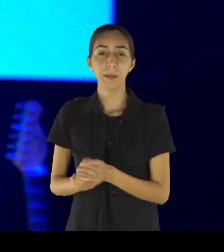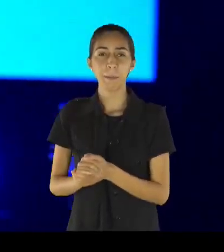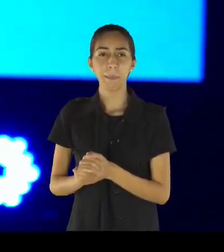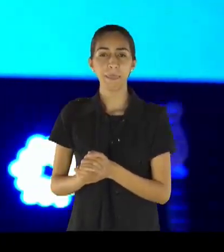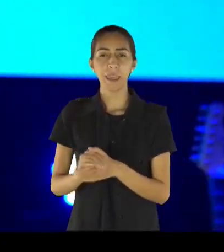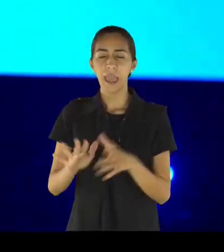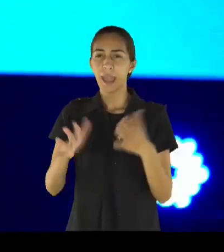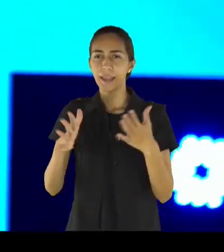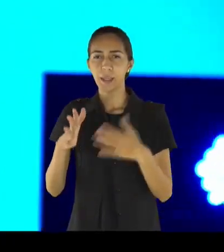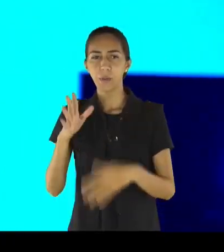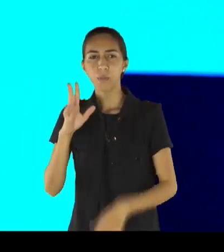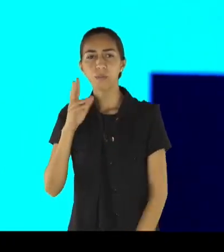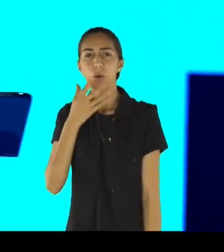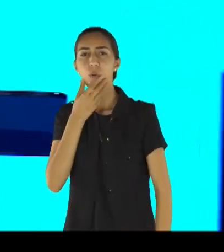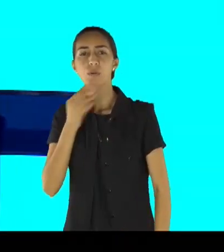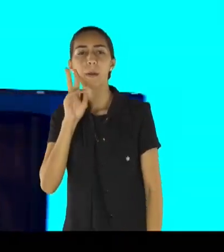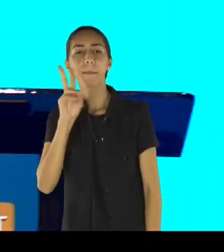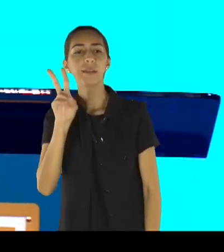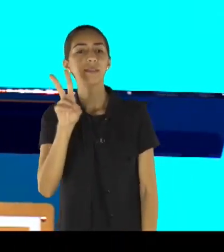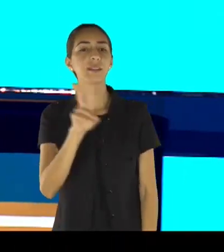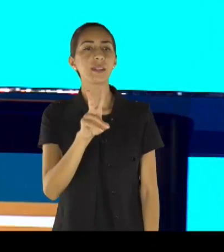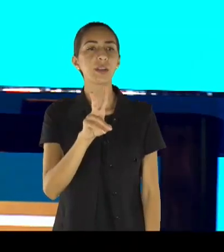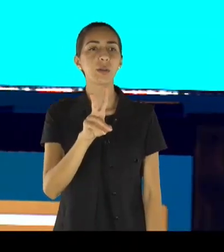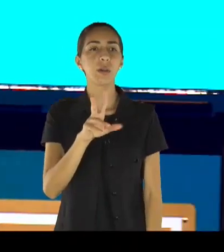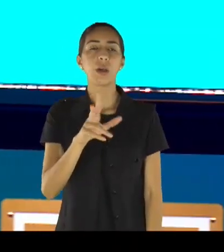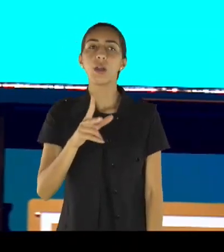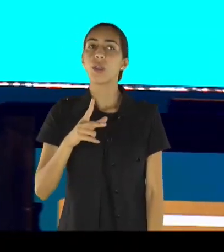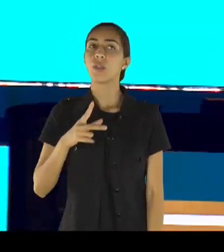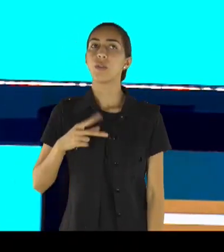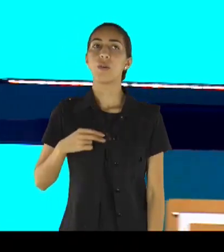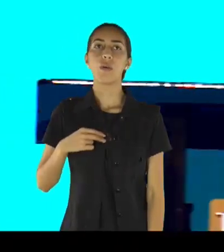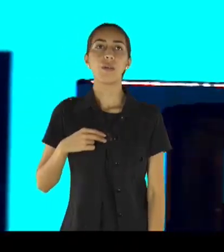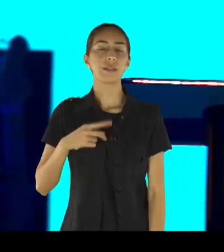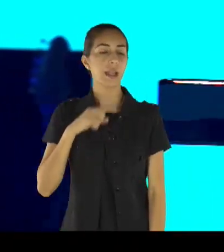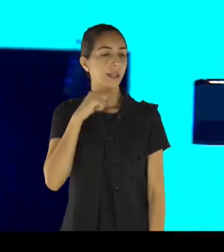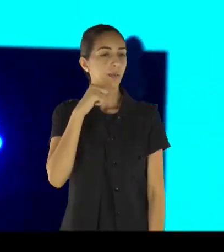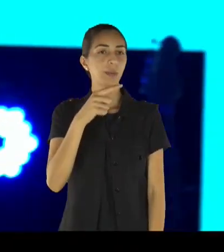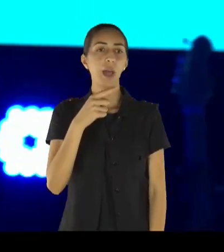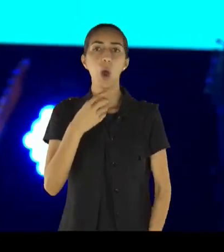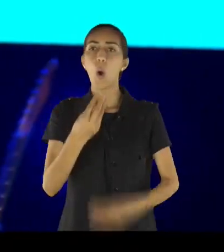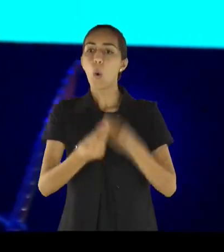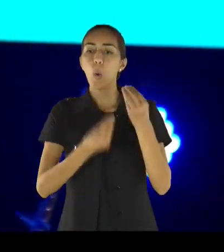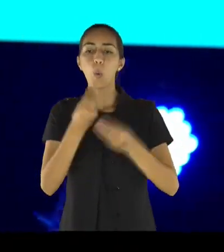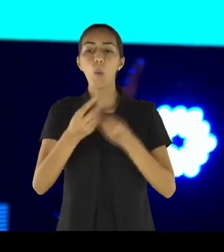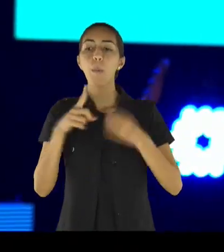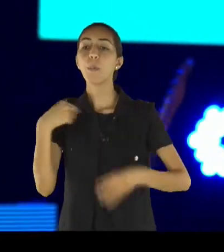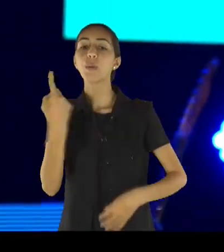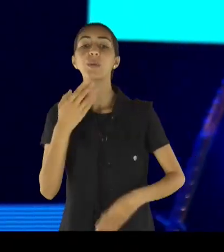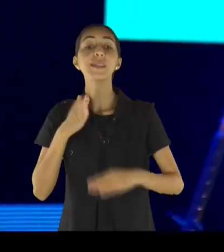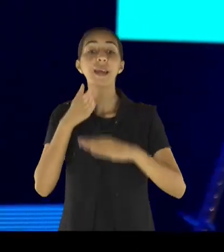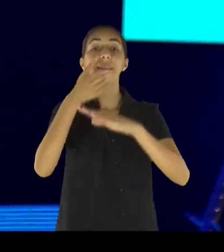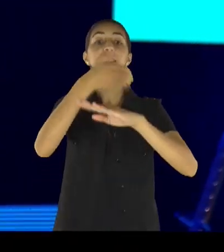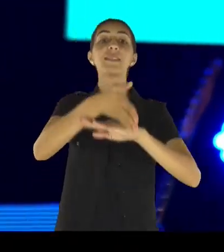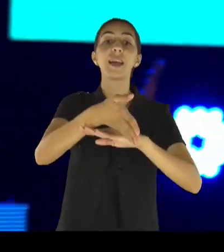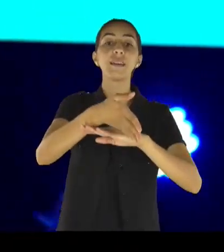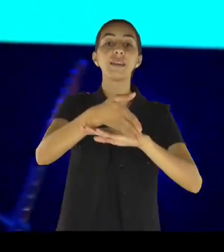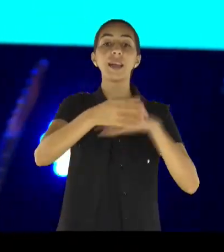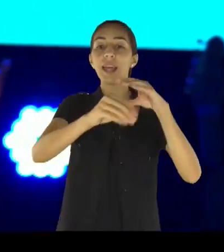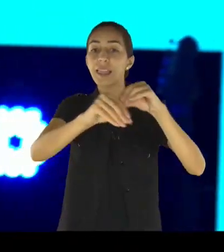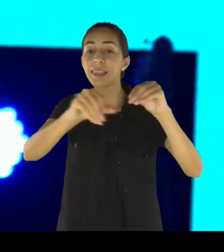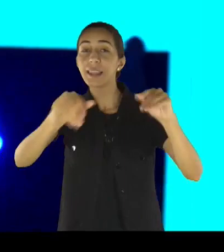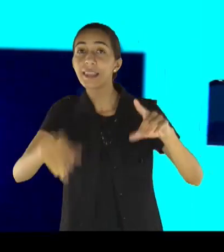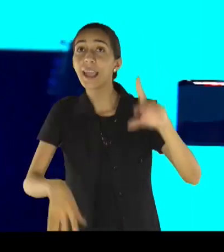e os desanimadores, não, não, não vamos, o que acontece, derrota, era para eles terem